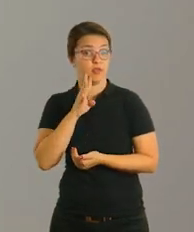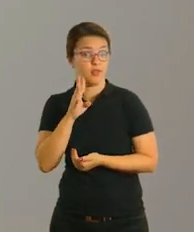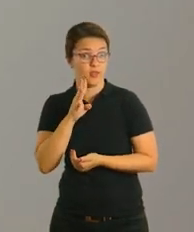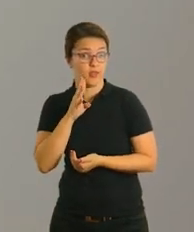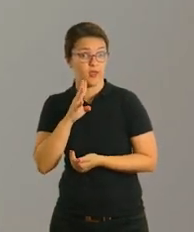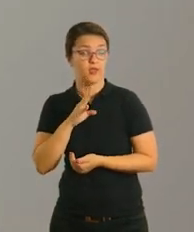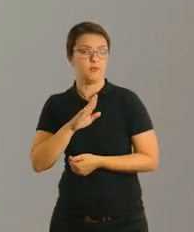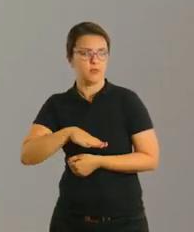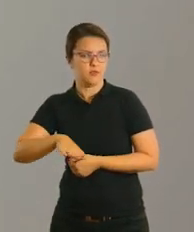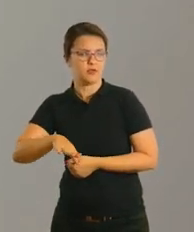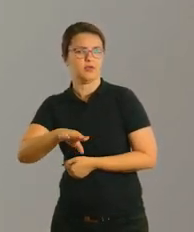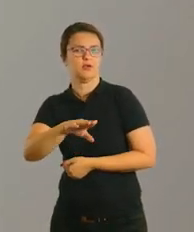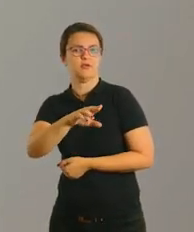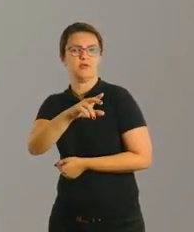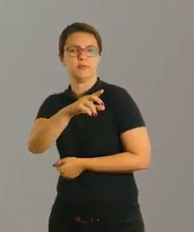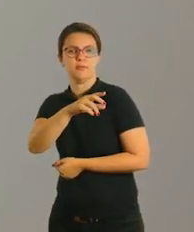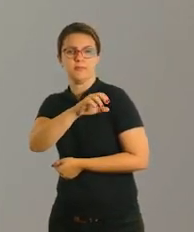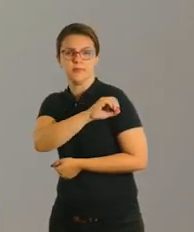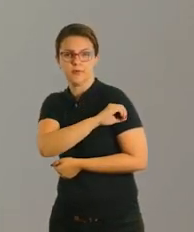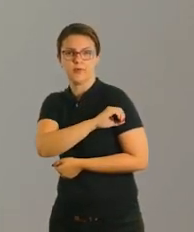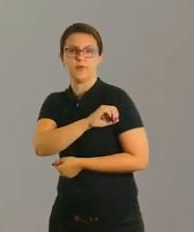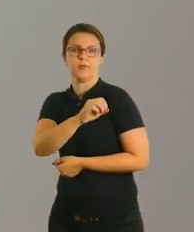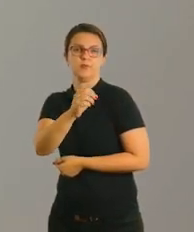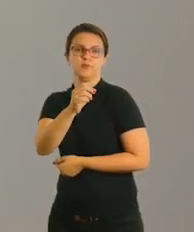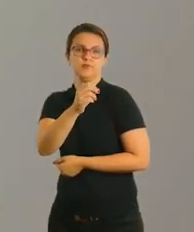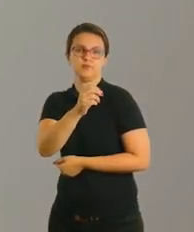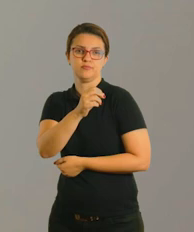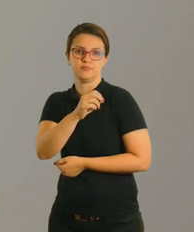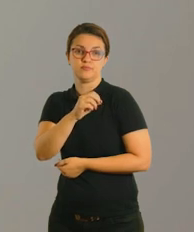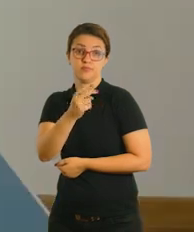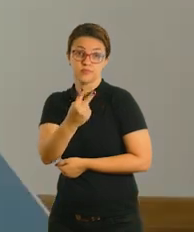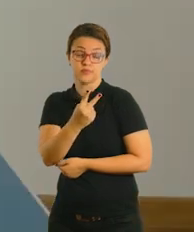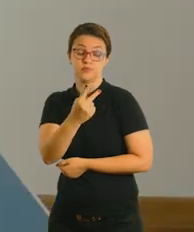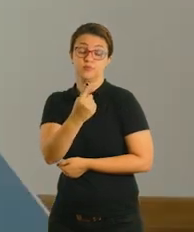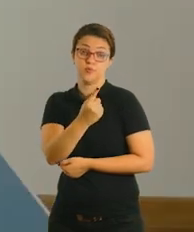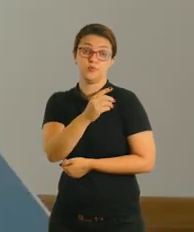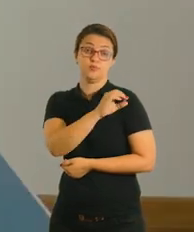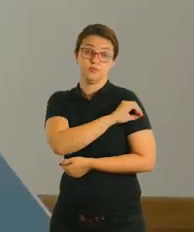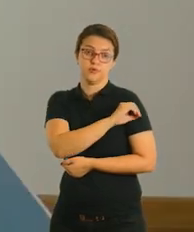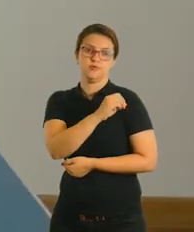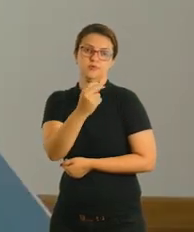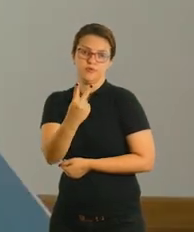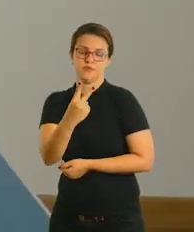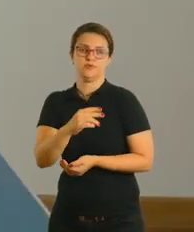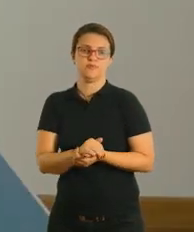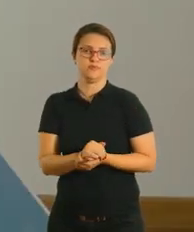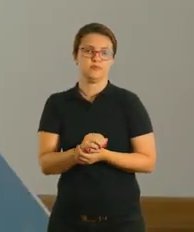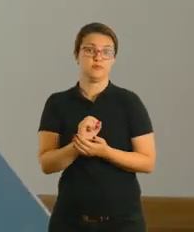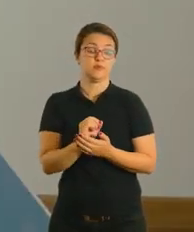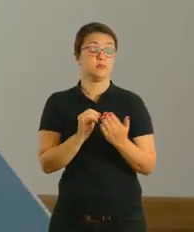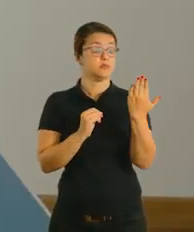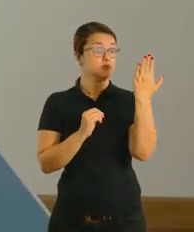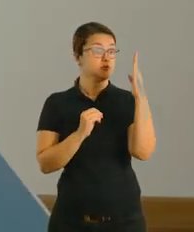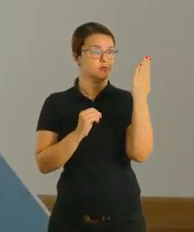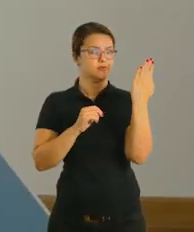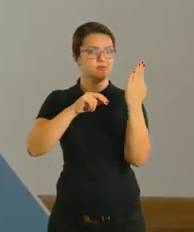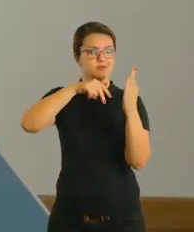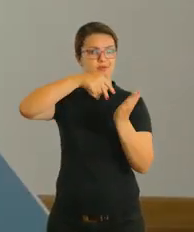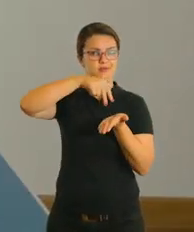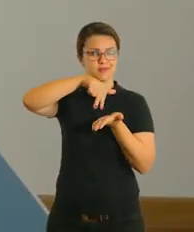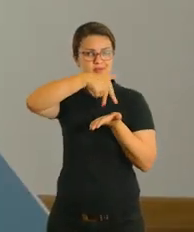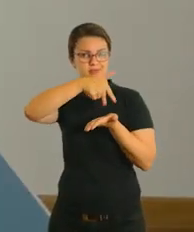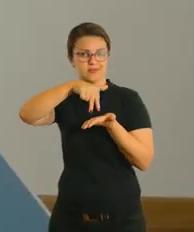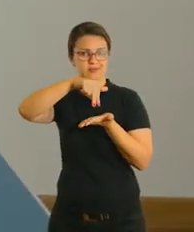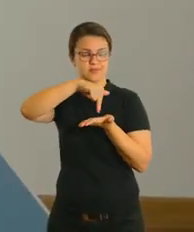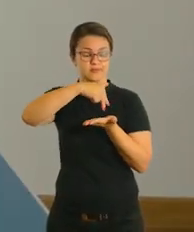1 e pré 2, tá? Para os pequenininhos. A dança do espelho não precisa de muito recurso, tá? Apenas eu sugiro que vocês consigam um espelho grande,